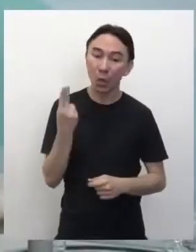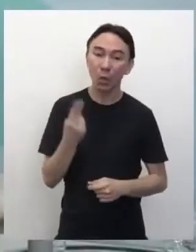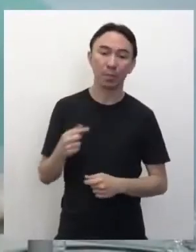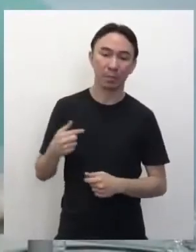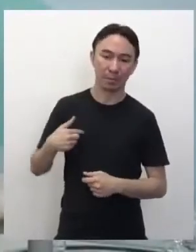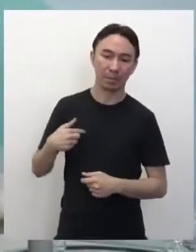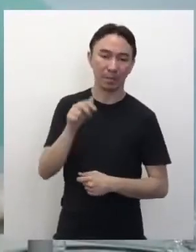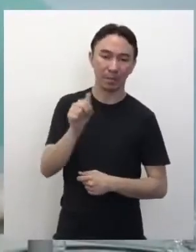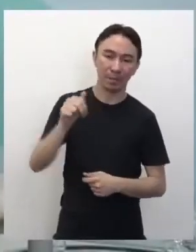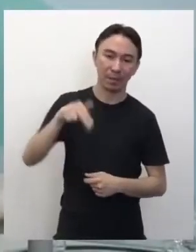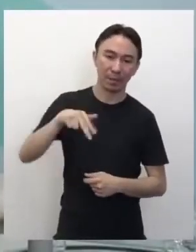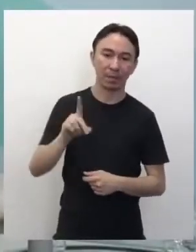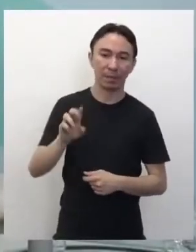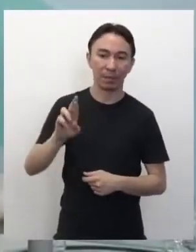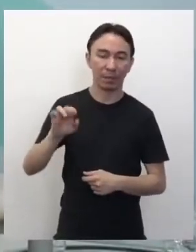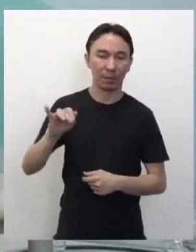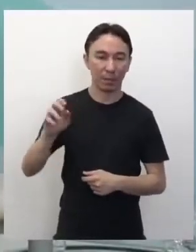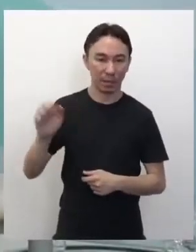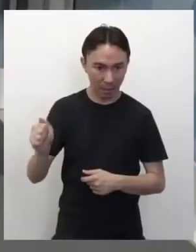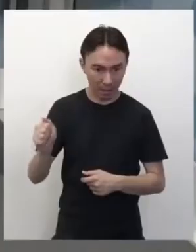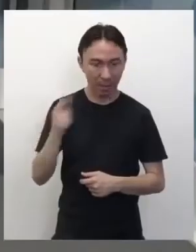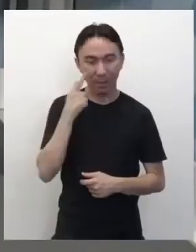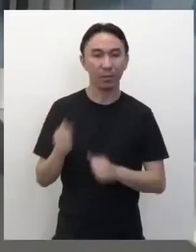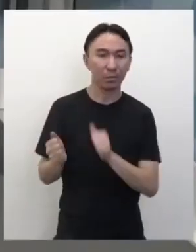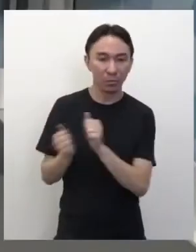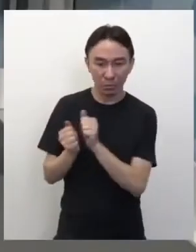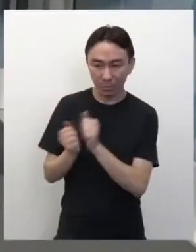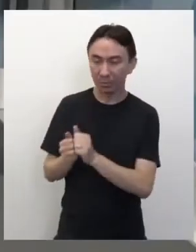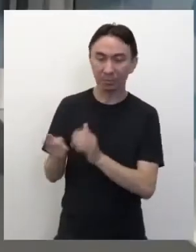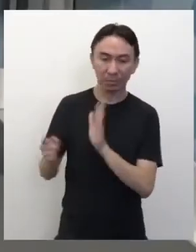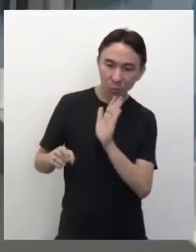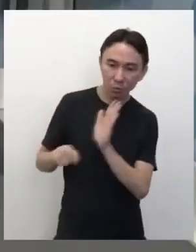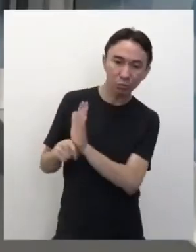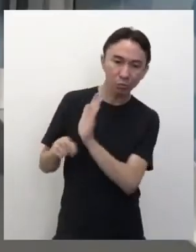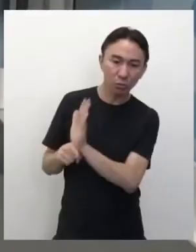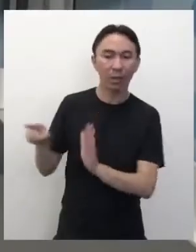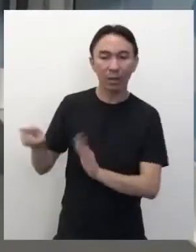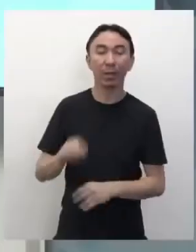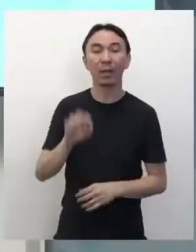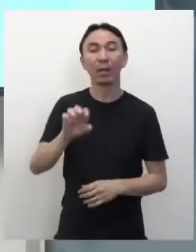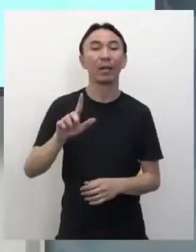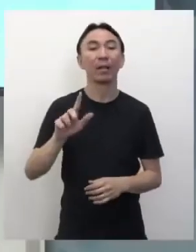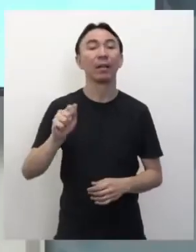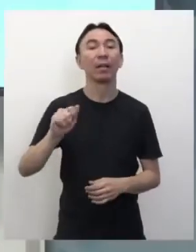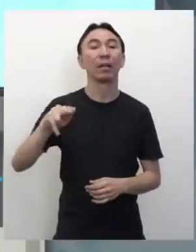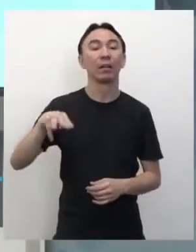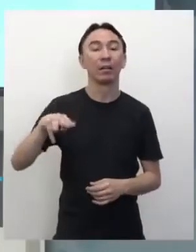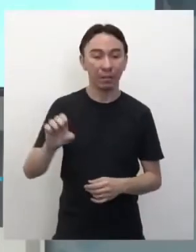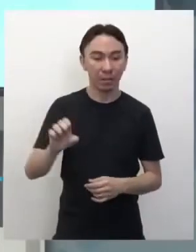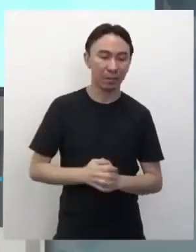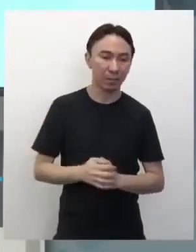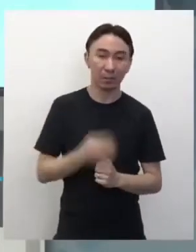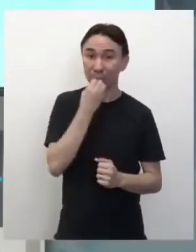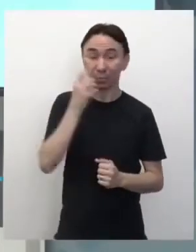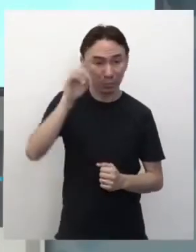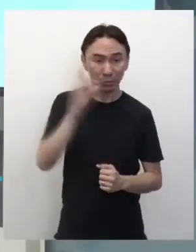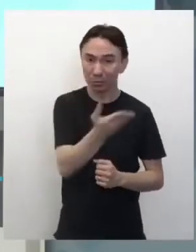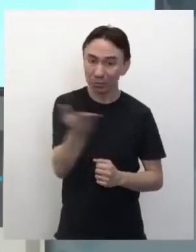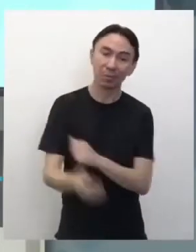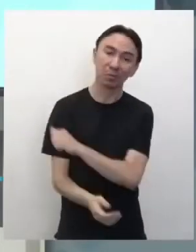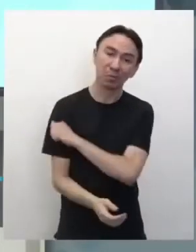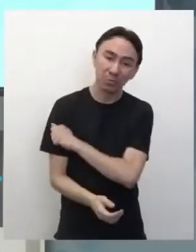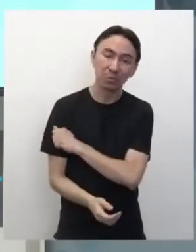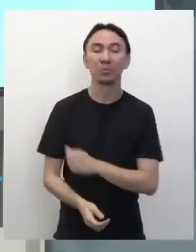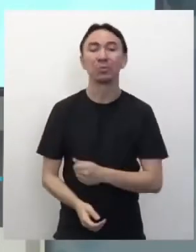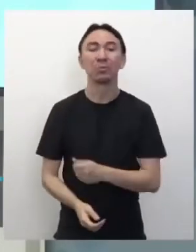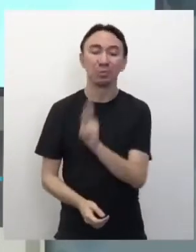e vou moderar a aula da professora Elaine. Bom dia, Elaine. Bom dia, Andréia. Bom dia, alunos, pais, professoras que nos acompanham. Tudo